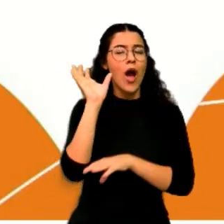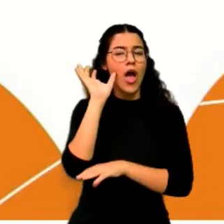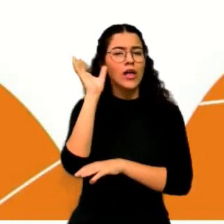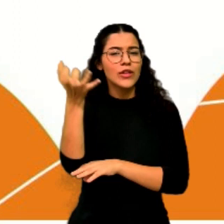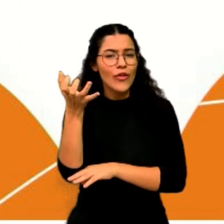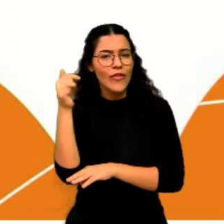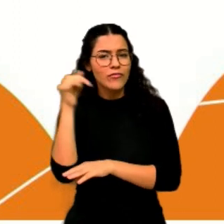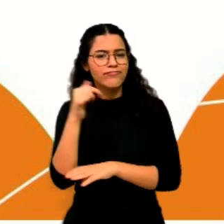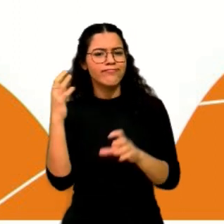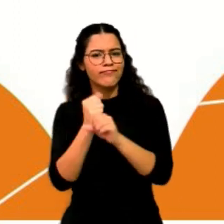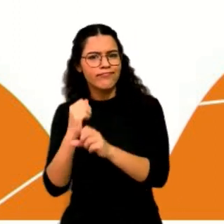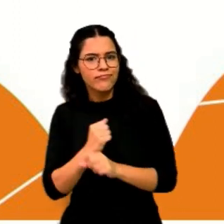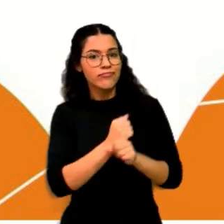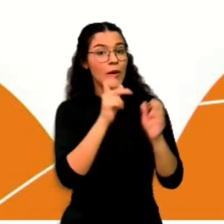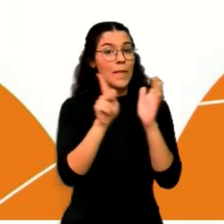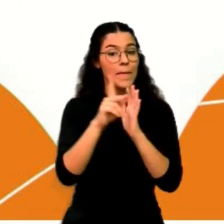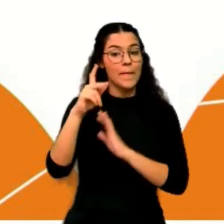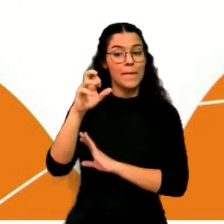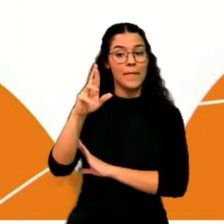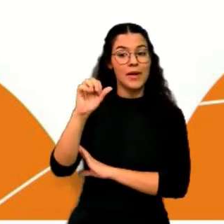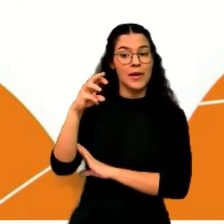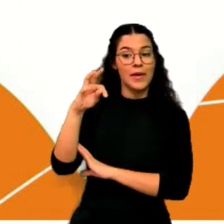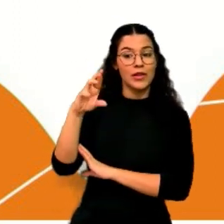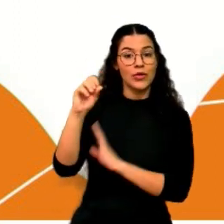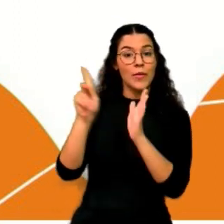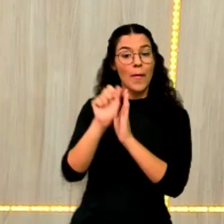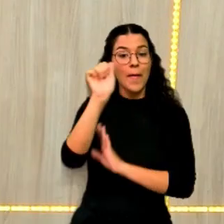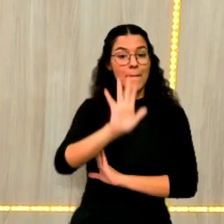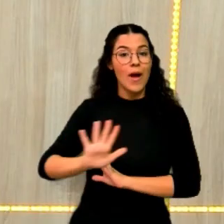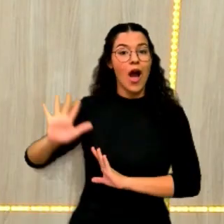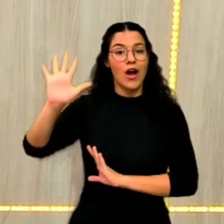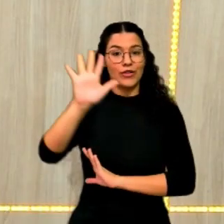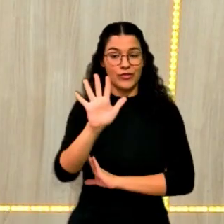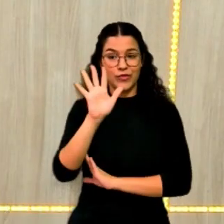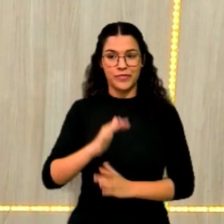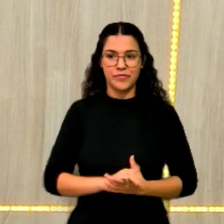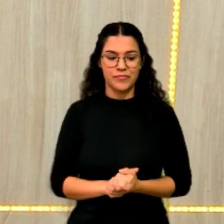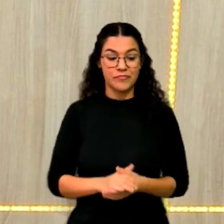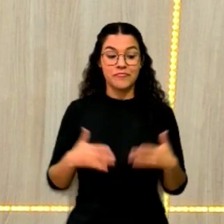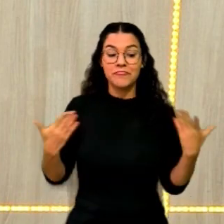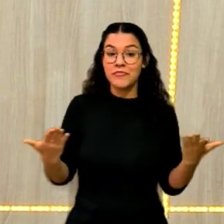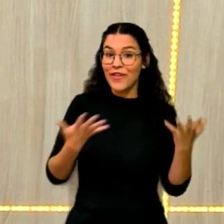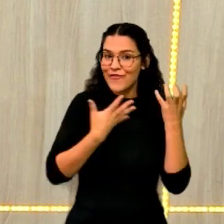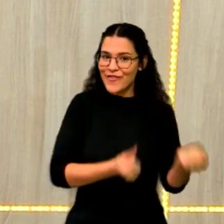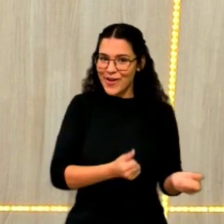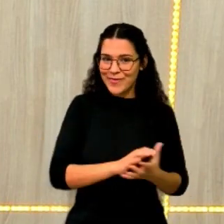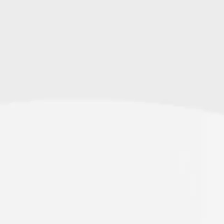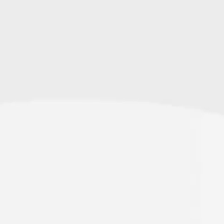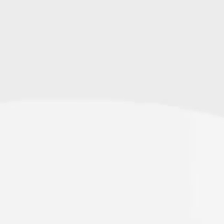envolvendo o cálculo de perímetro de figuras planas. E aí, vem comigo nessa onda?